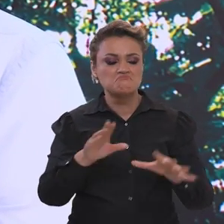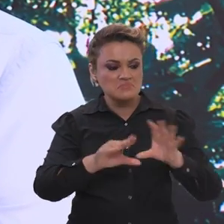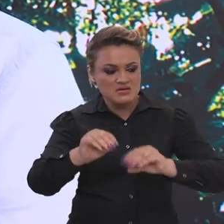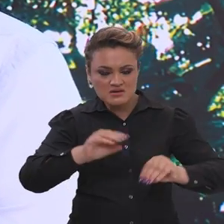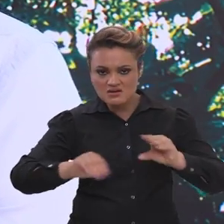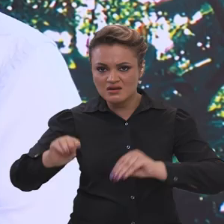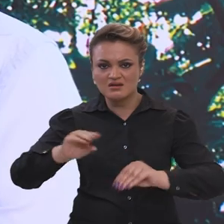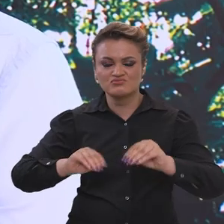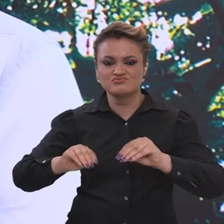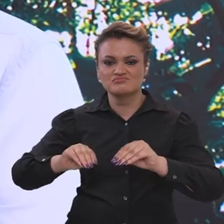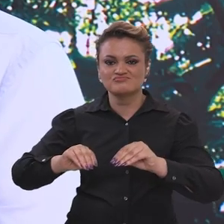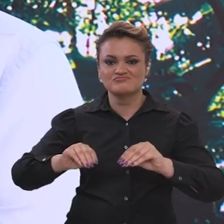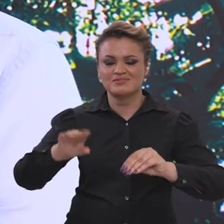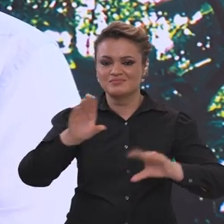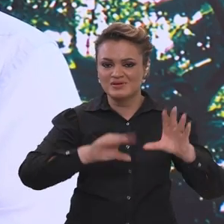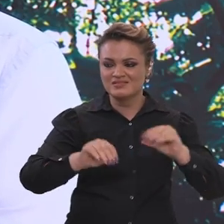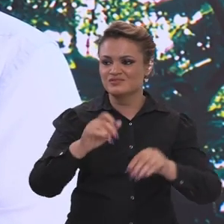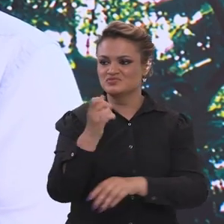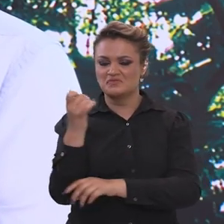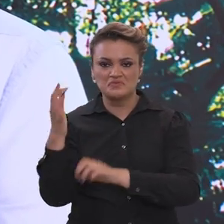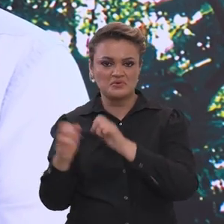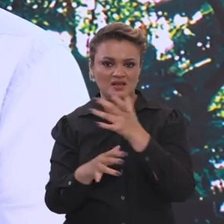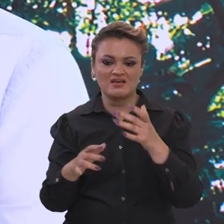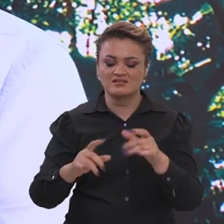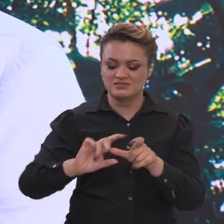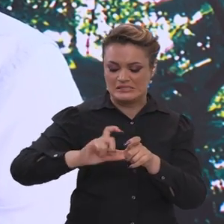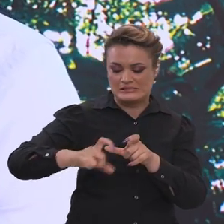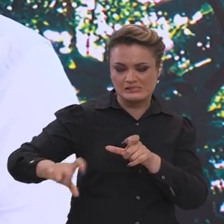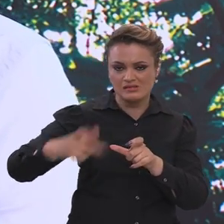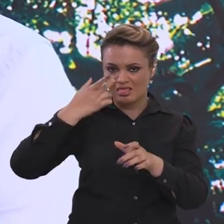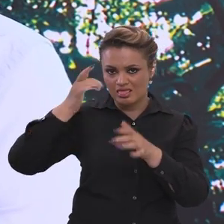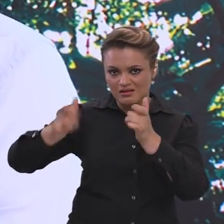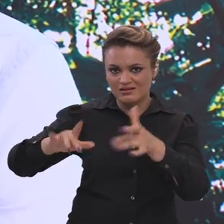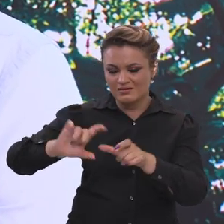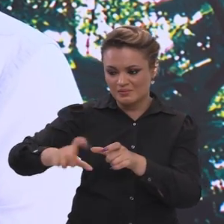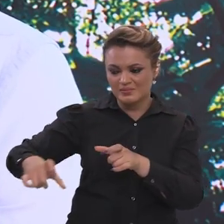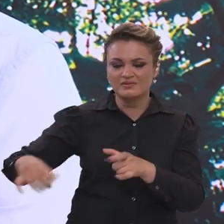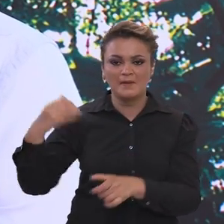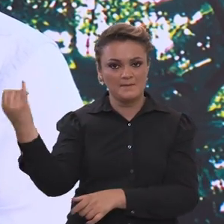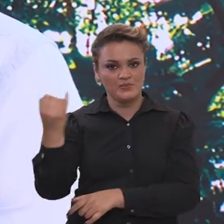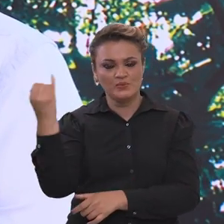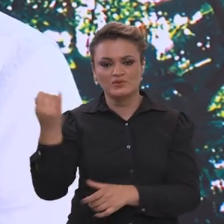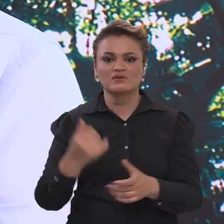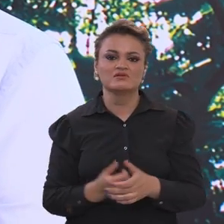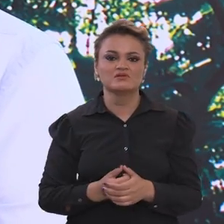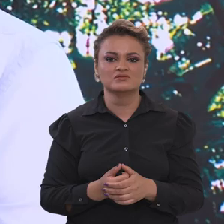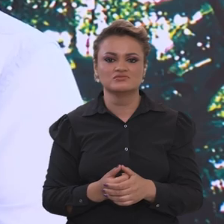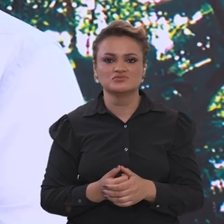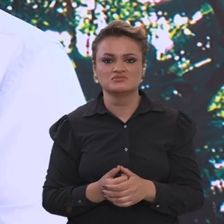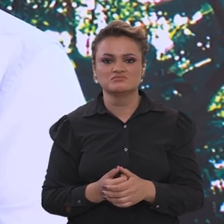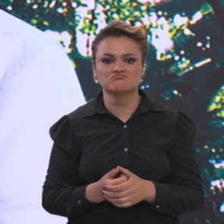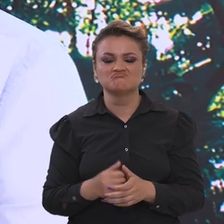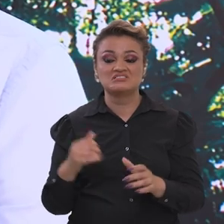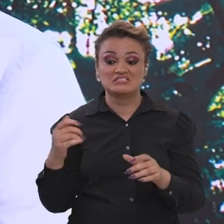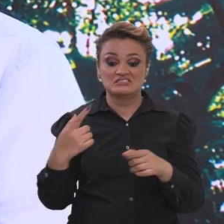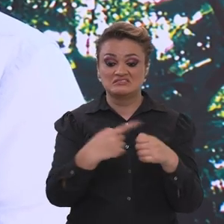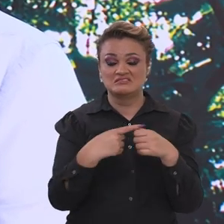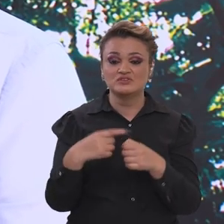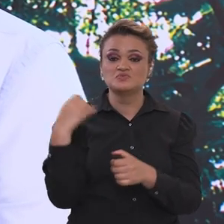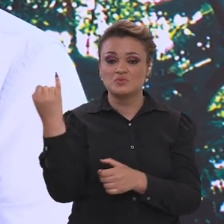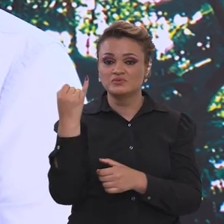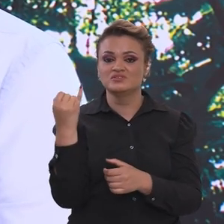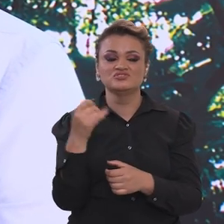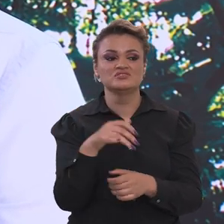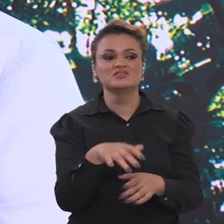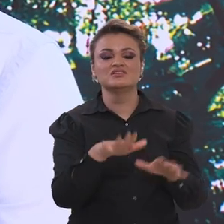manejo adequado da floresta, saneamento básico que é fundamental para as grandes cidades que estão